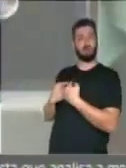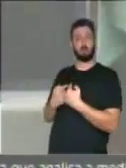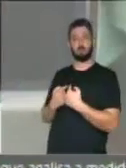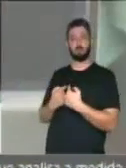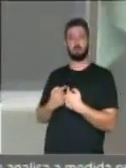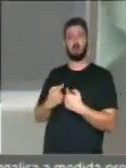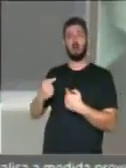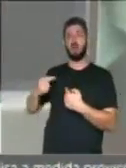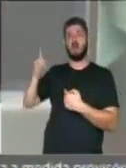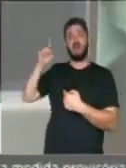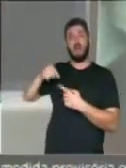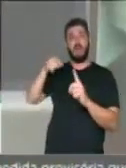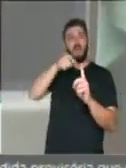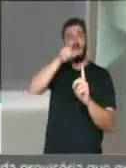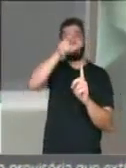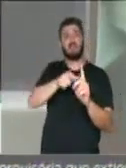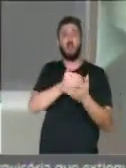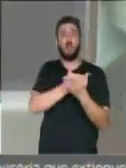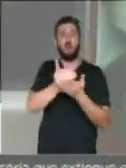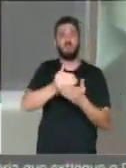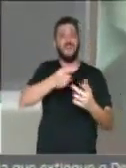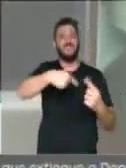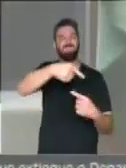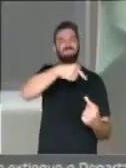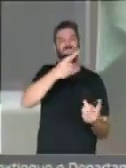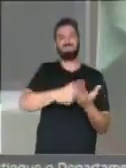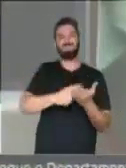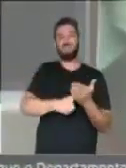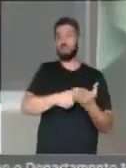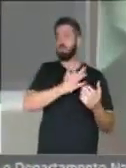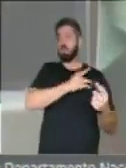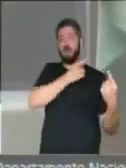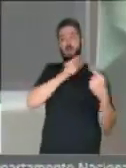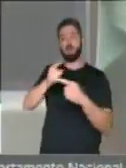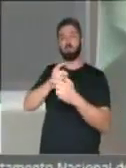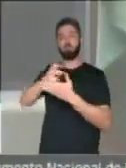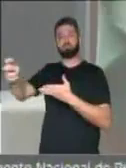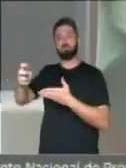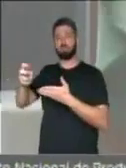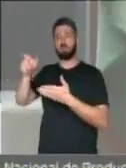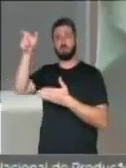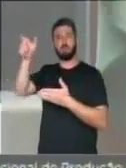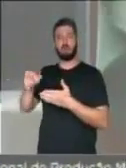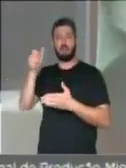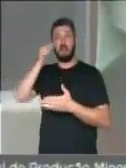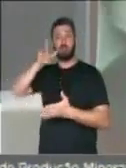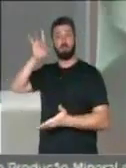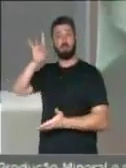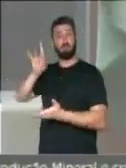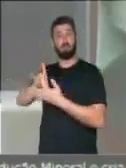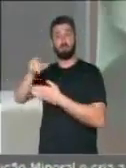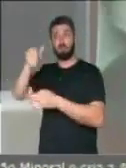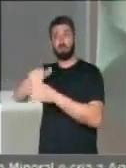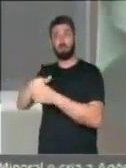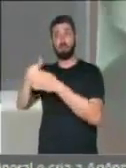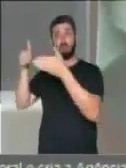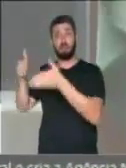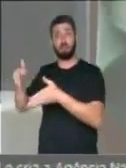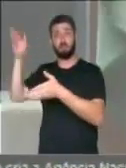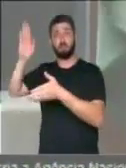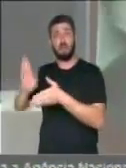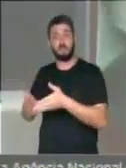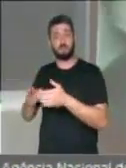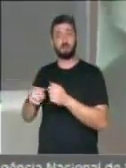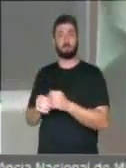começou por ele, quando conspirou e deu o golpe numa legítima presidenta deste